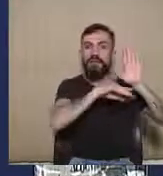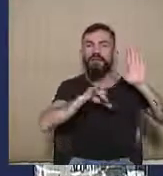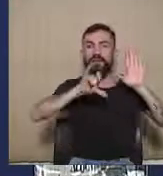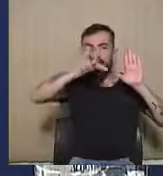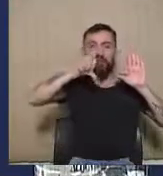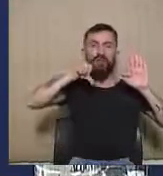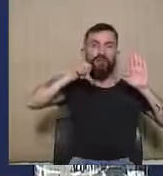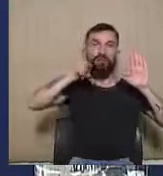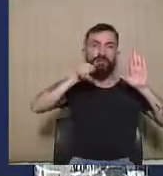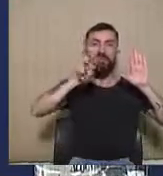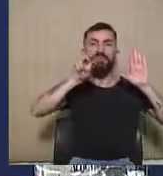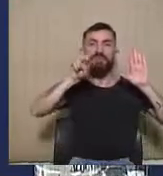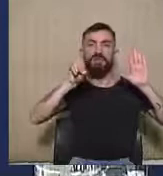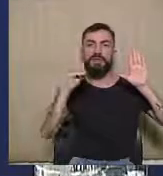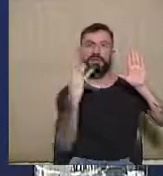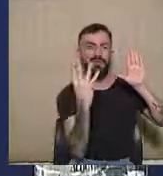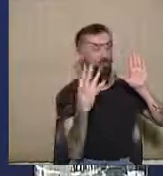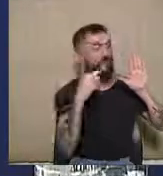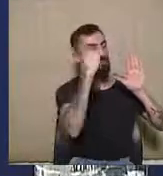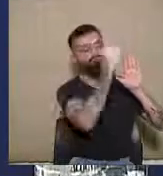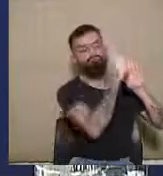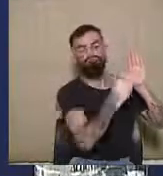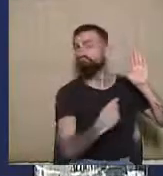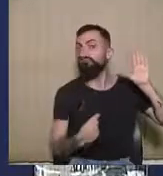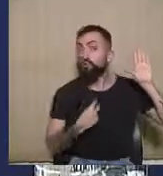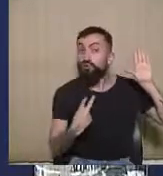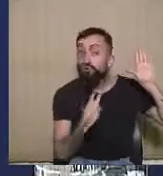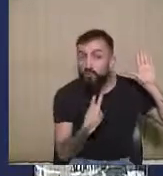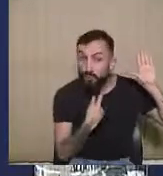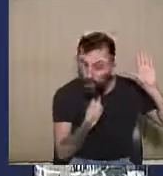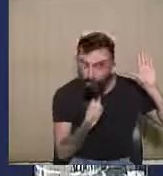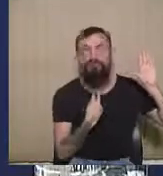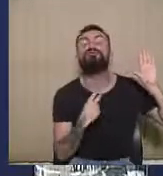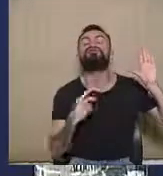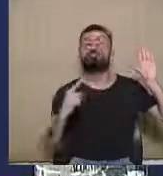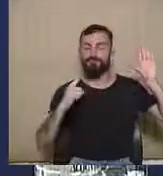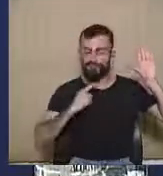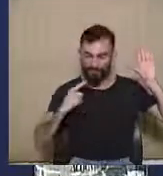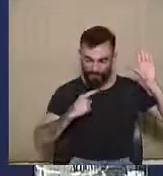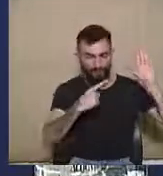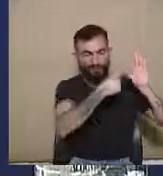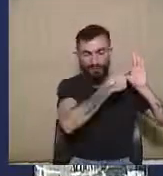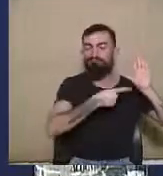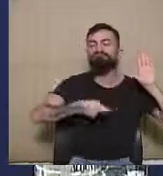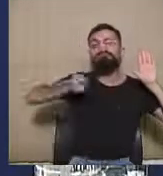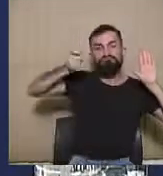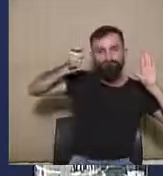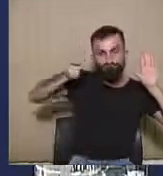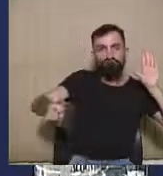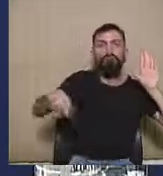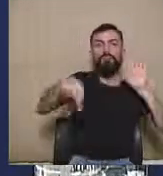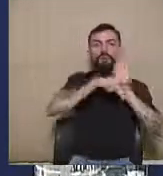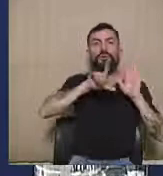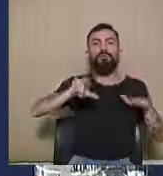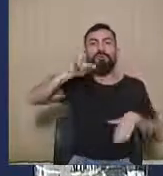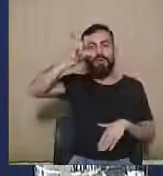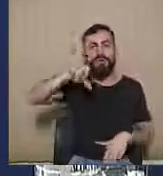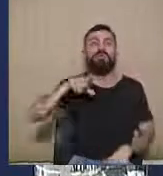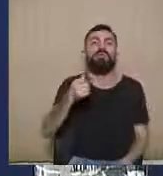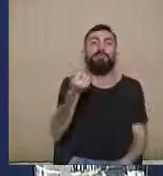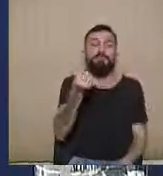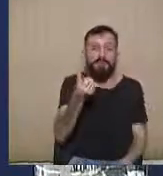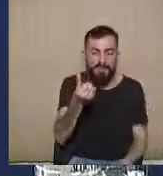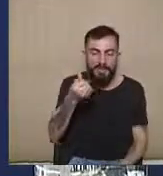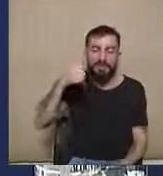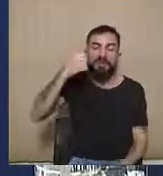e que, especificamente para esses ilícitos, são utilizados o procedimento previsto na Lei Complementar 64.90,